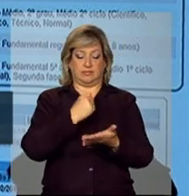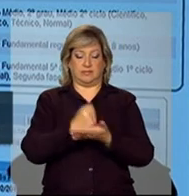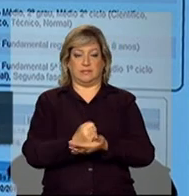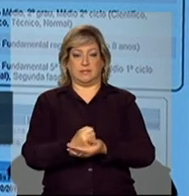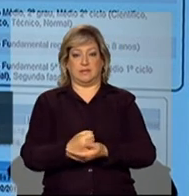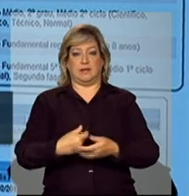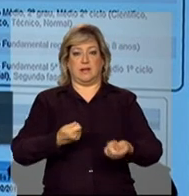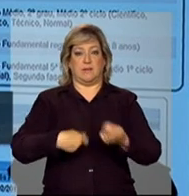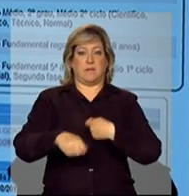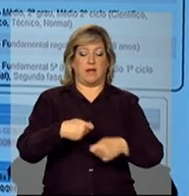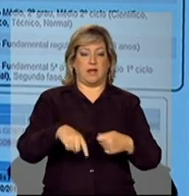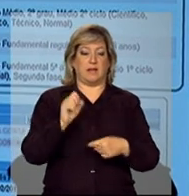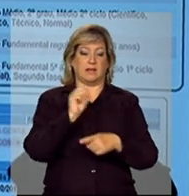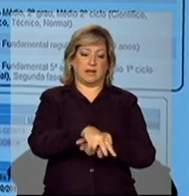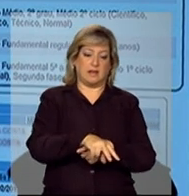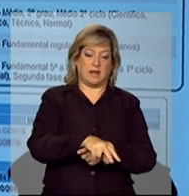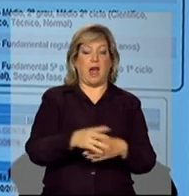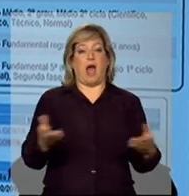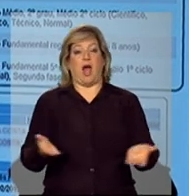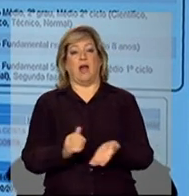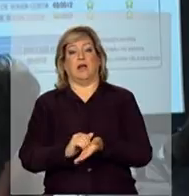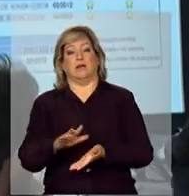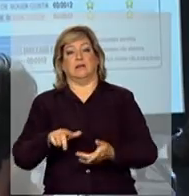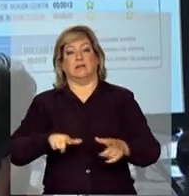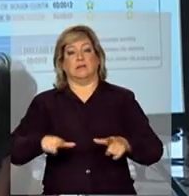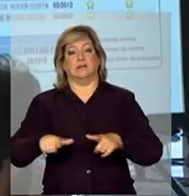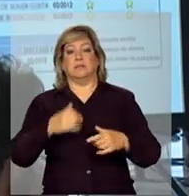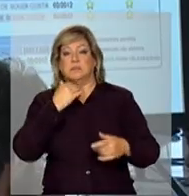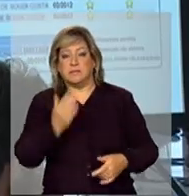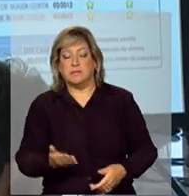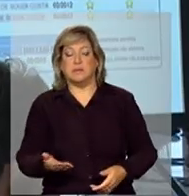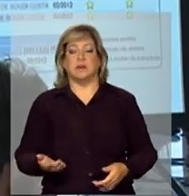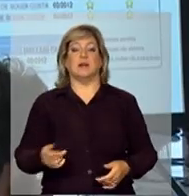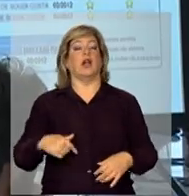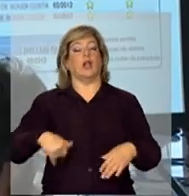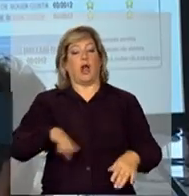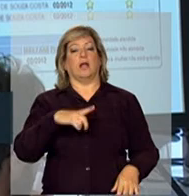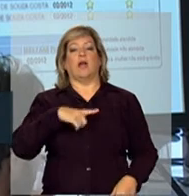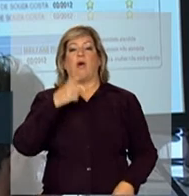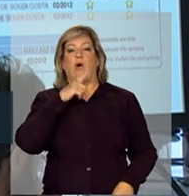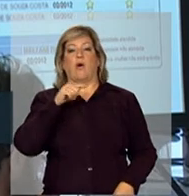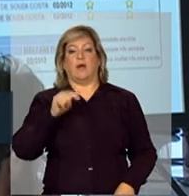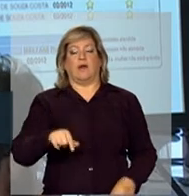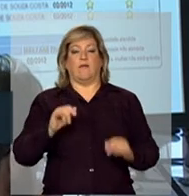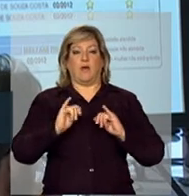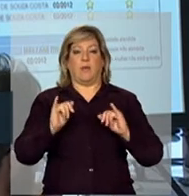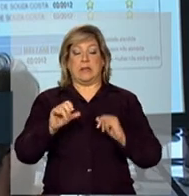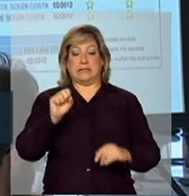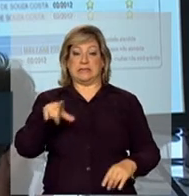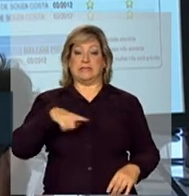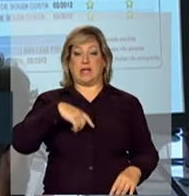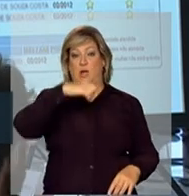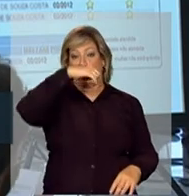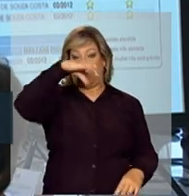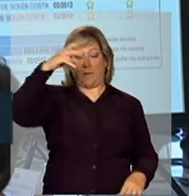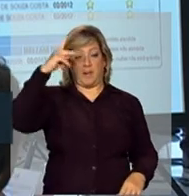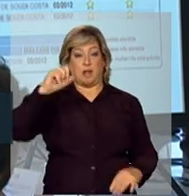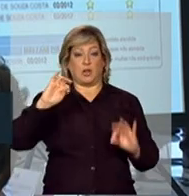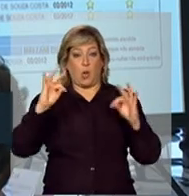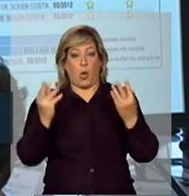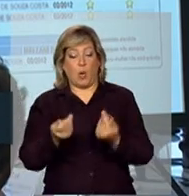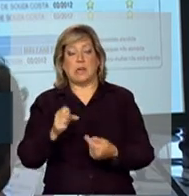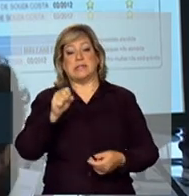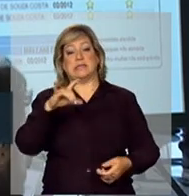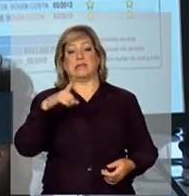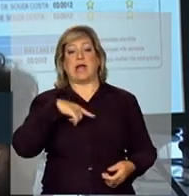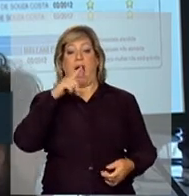já trabalhou, saiu, hoje está desempregada, nós temos acesso a essa informação, se a família tem luz para todos, se a família tem cisterna, quanto